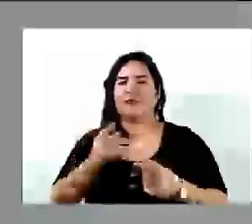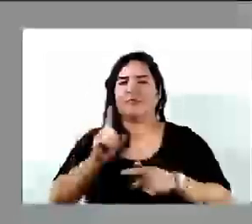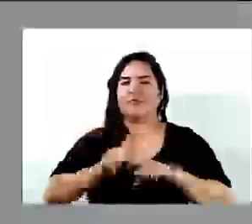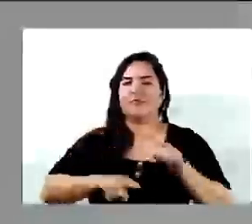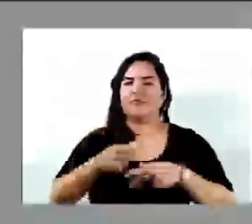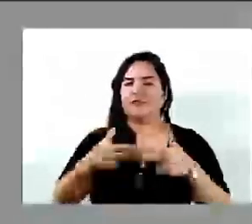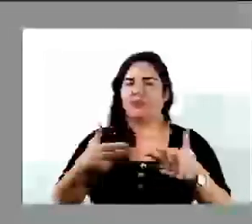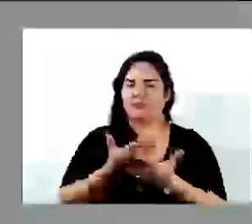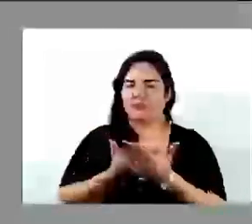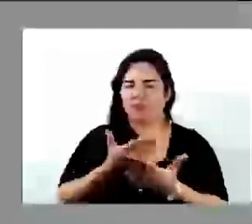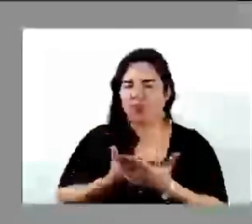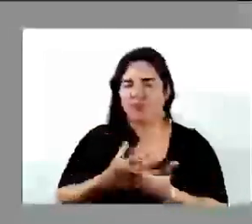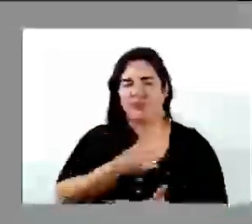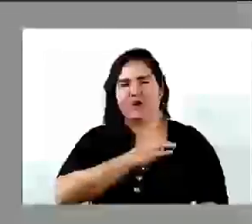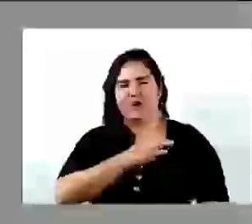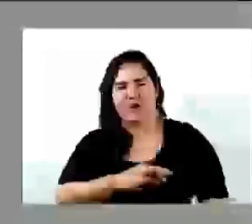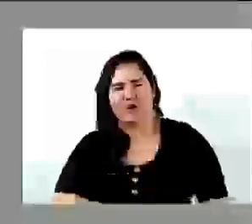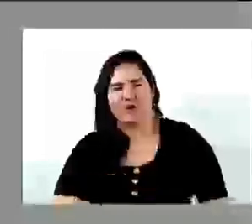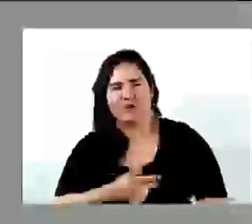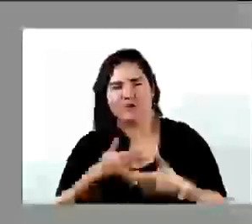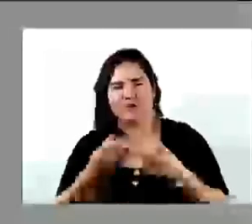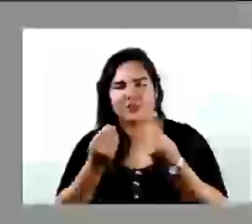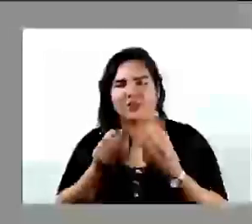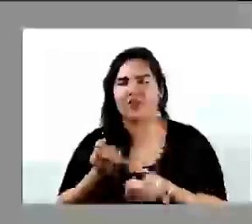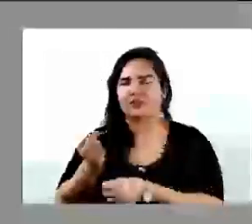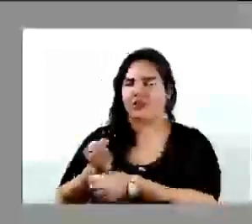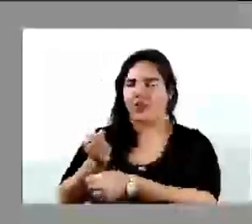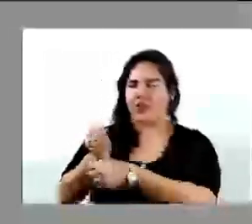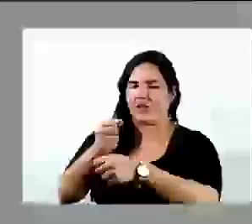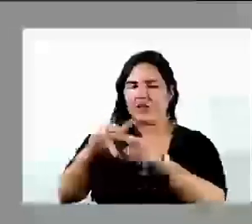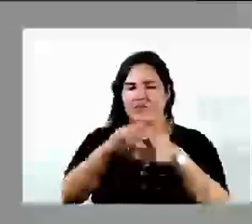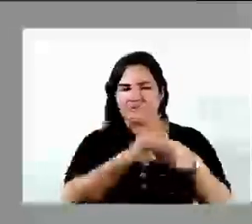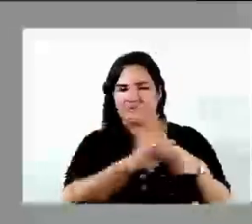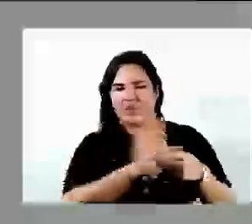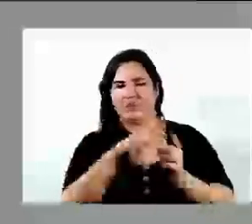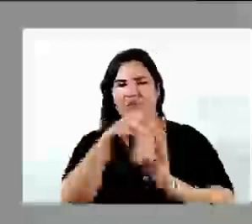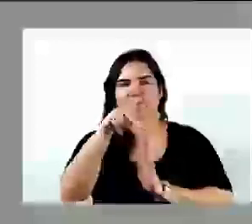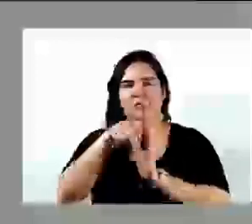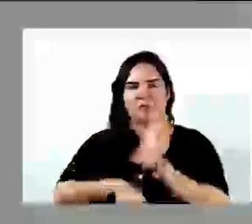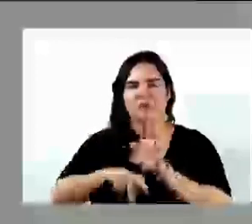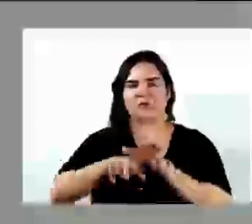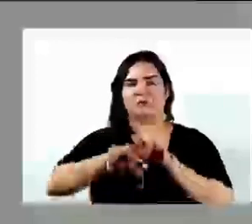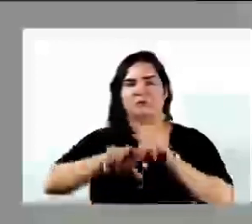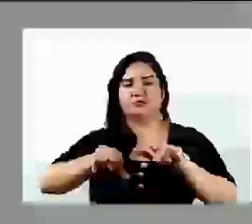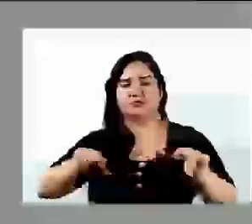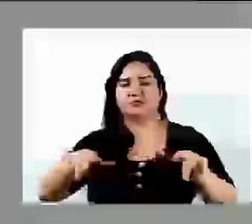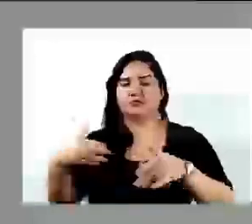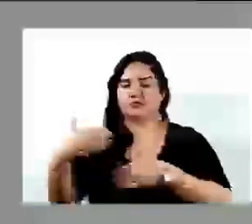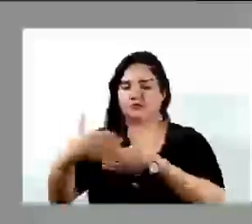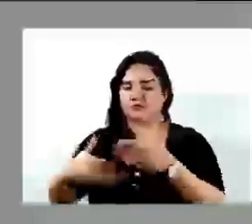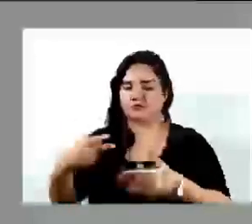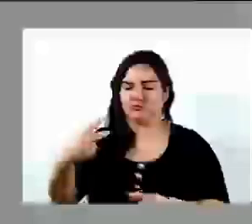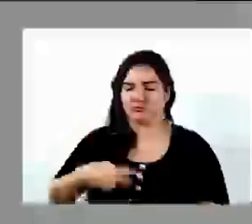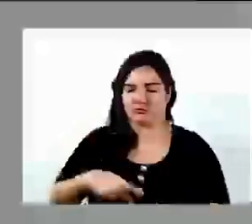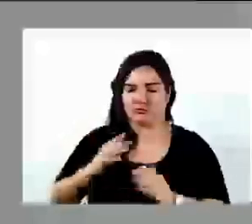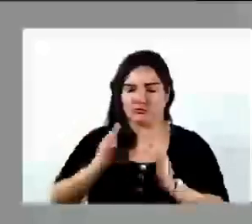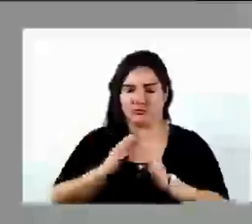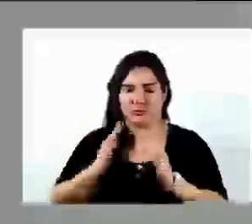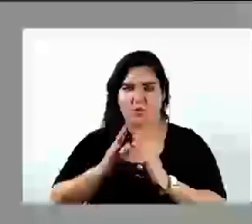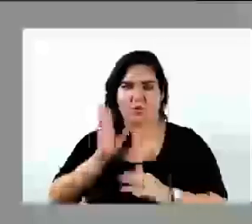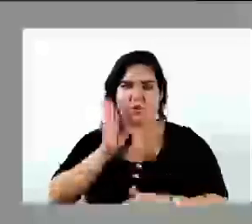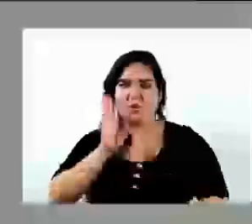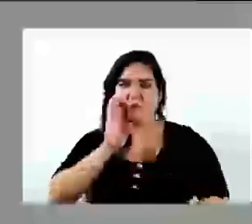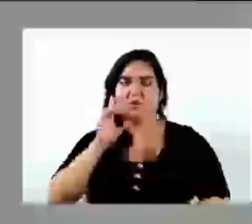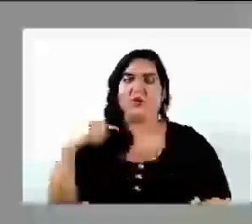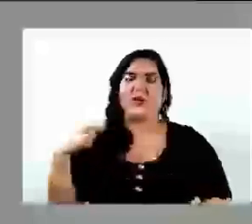entrega de uniforme, reforma de diversas unidades, diversos projetos de professoras. vindo para essa casa, obviamente, a gente sabe que a